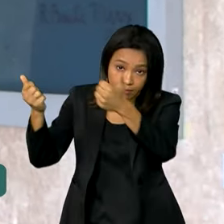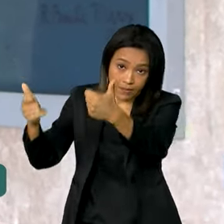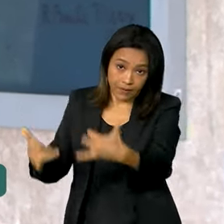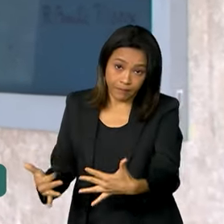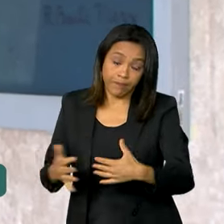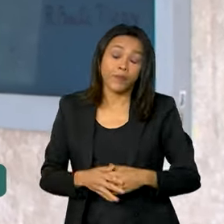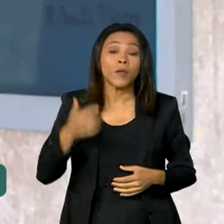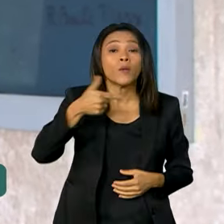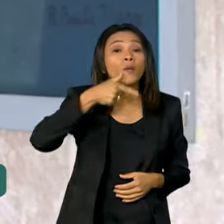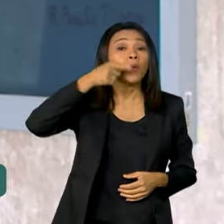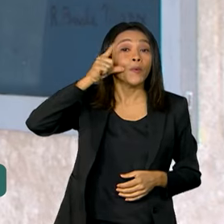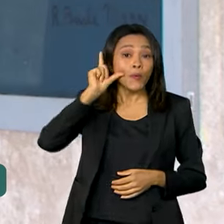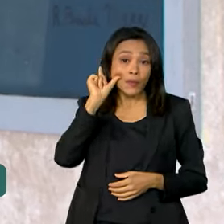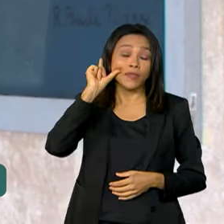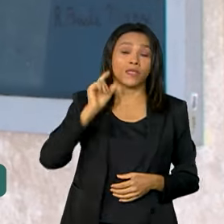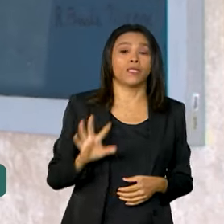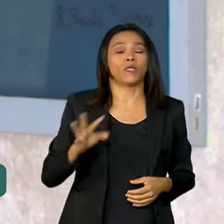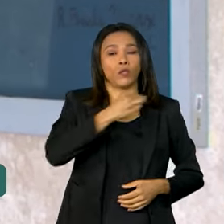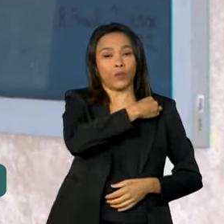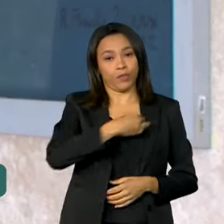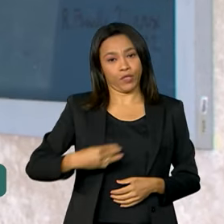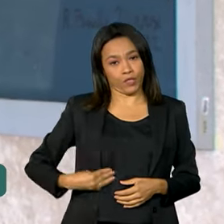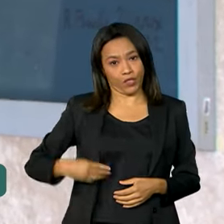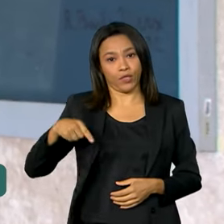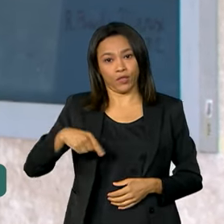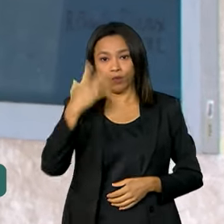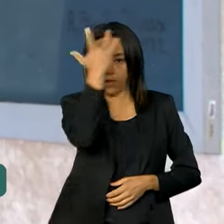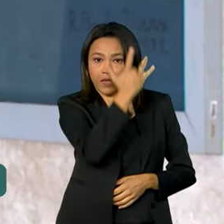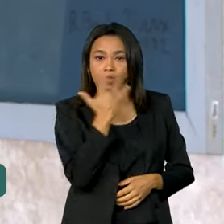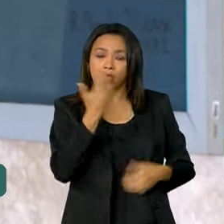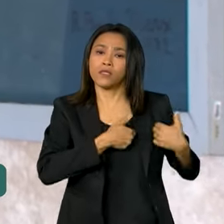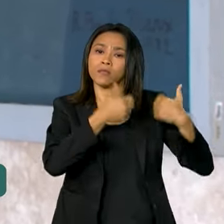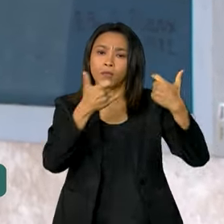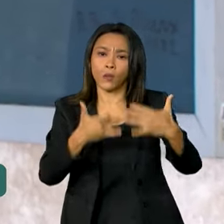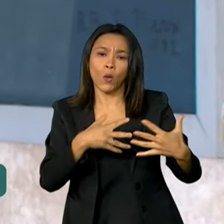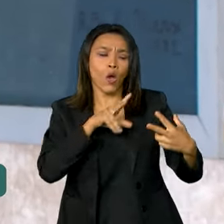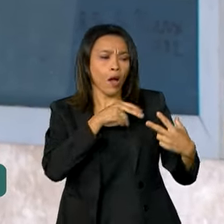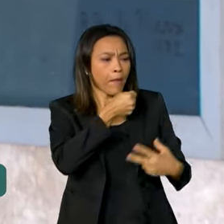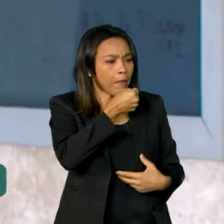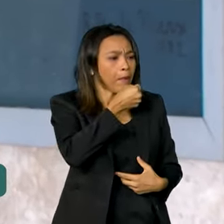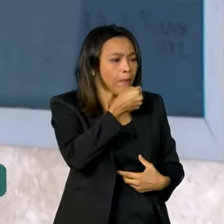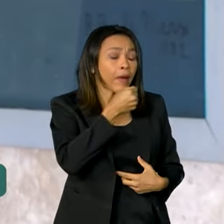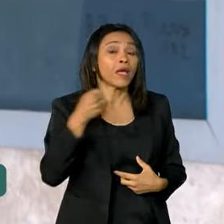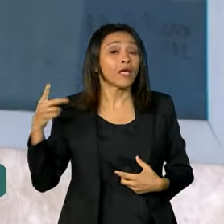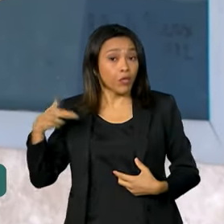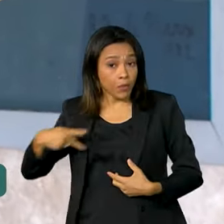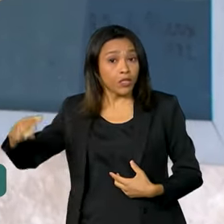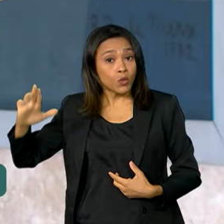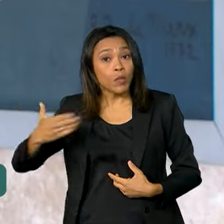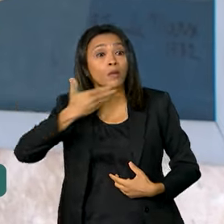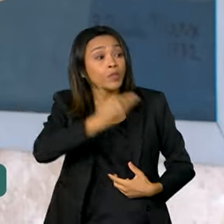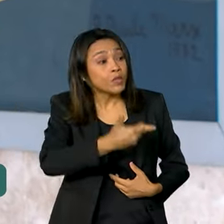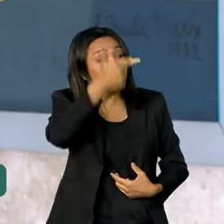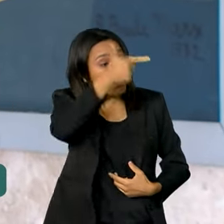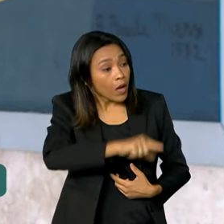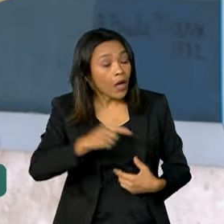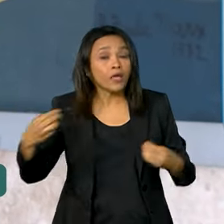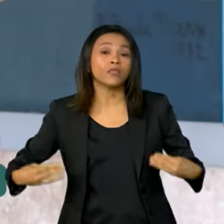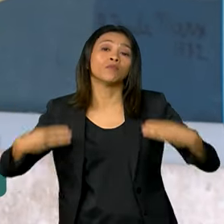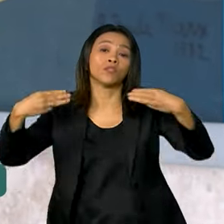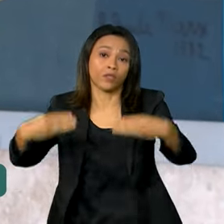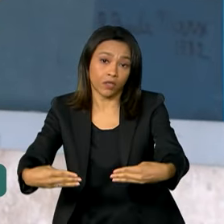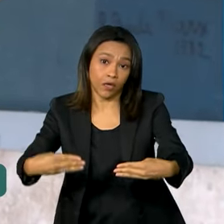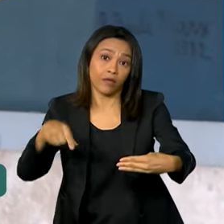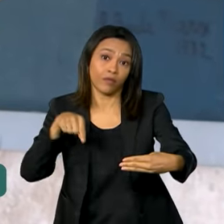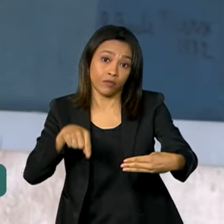Ontem, o ministro da Fazenda disse a jornalistas que Lula pediu a inclusão de mais um ministério, o que deve ser decidido